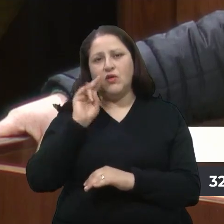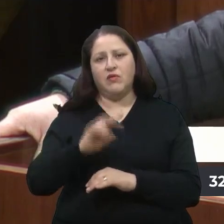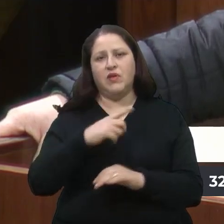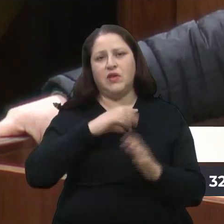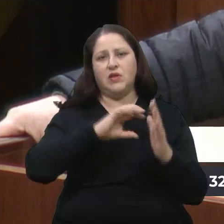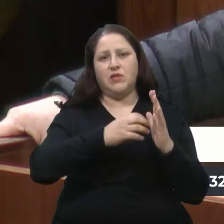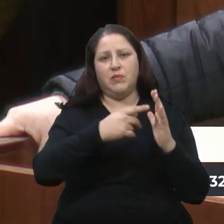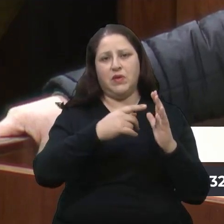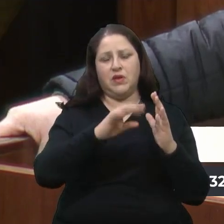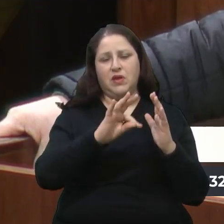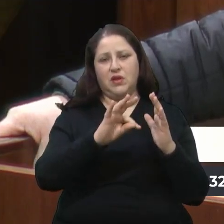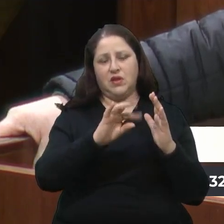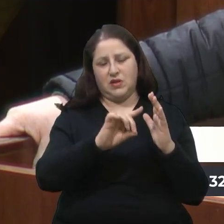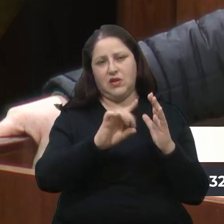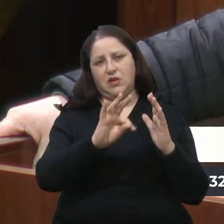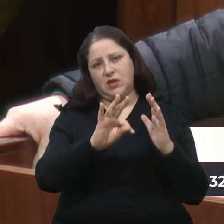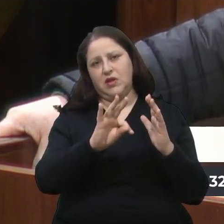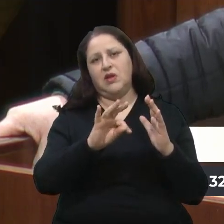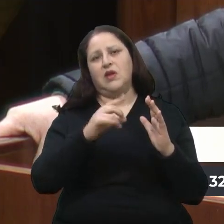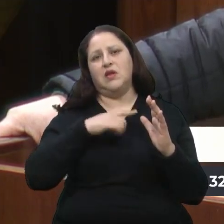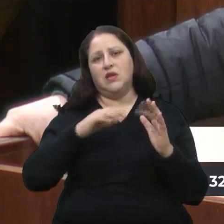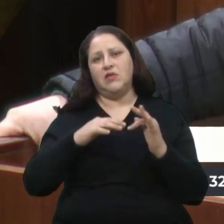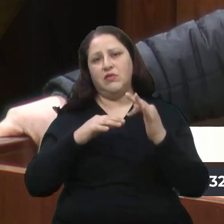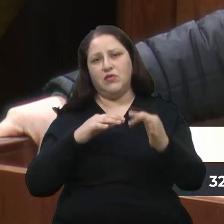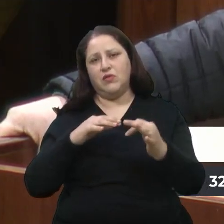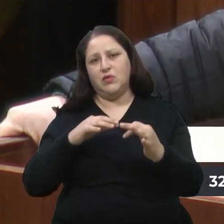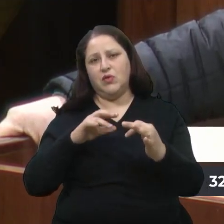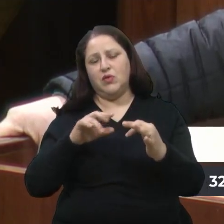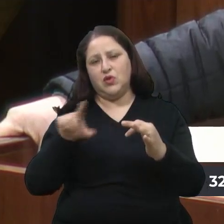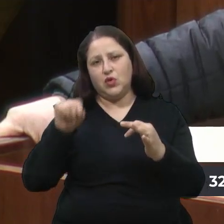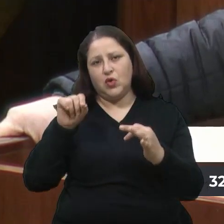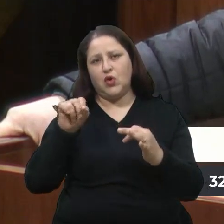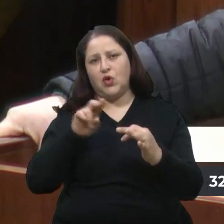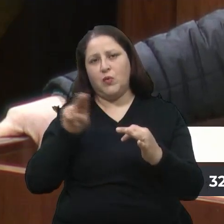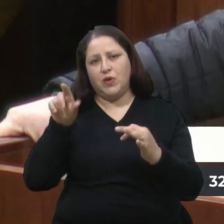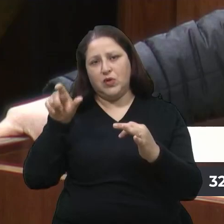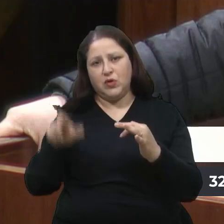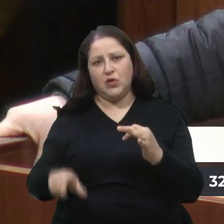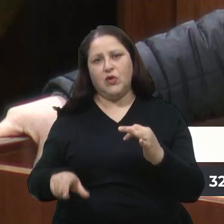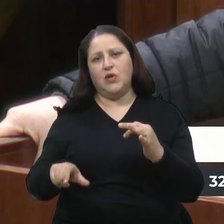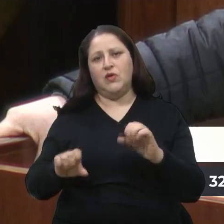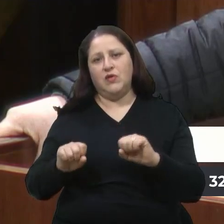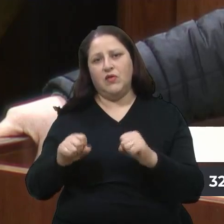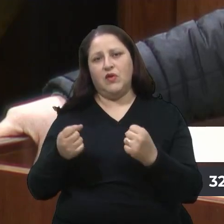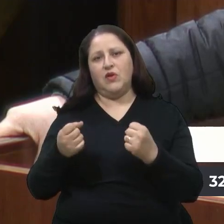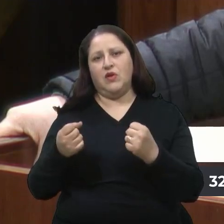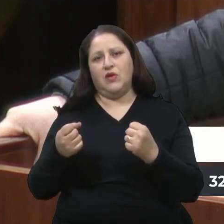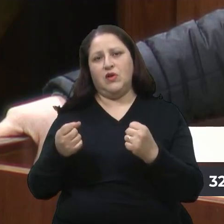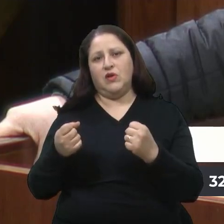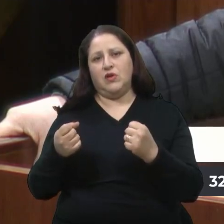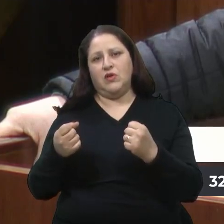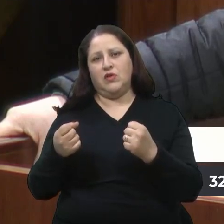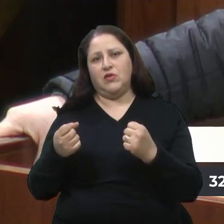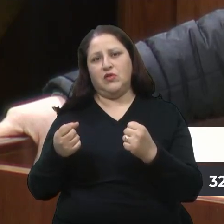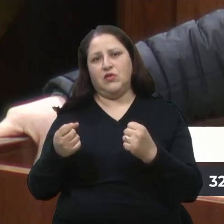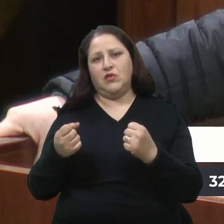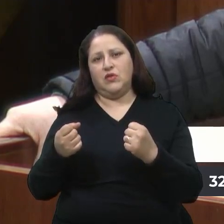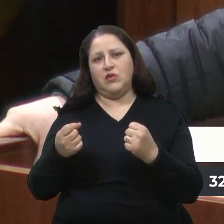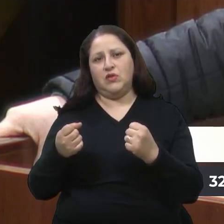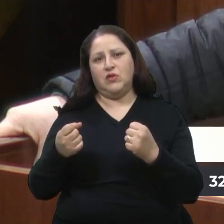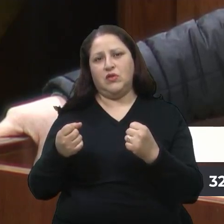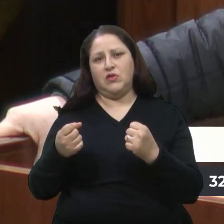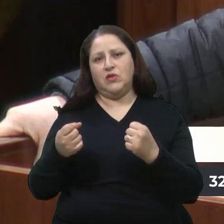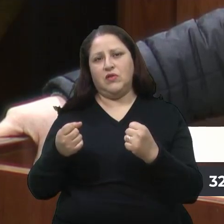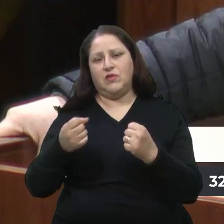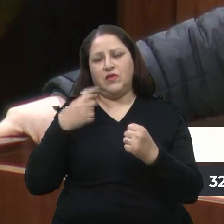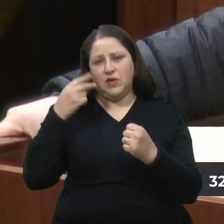para vereador e vereadora, e também olhando para a gente entrar pela porta da frente da Prefeitura de Caxias